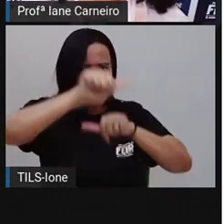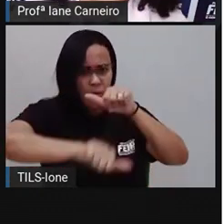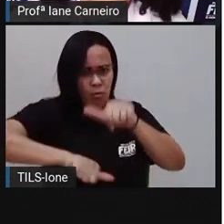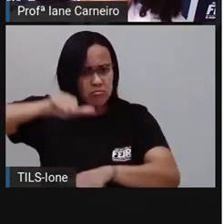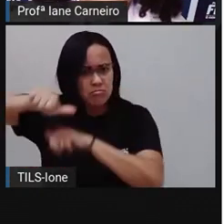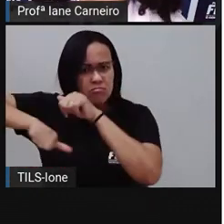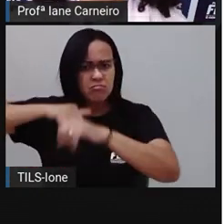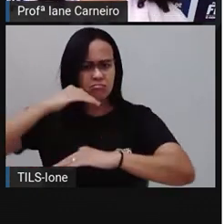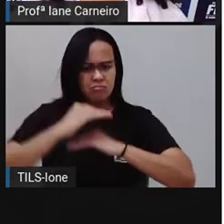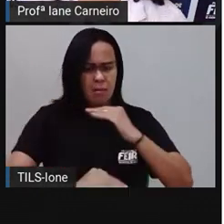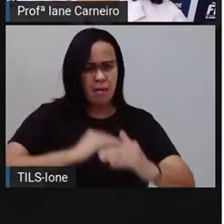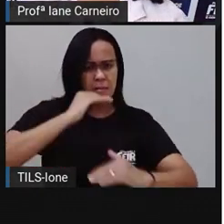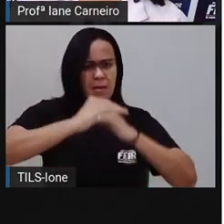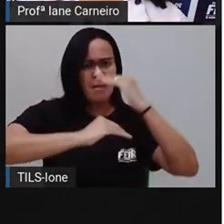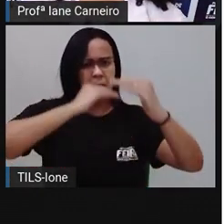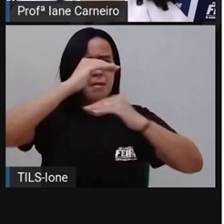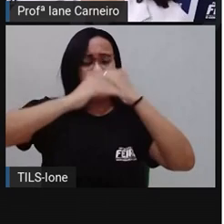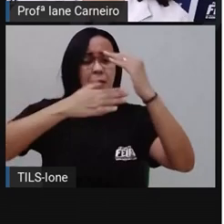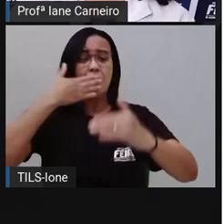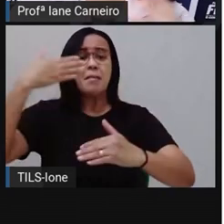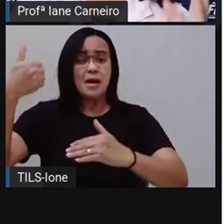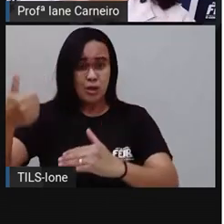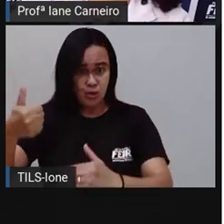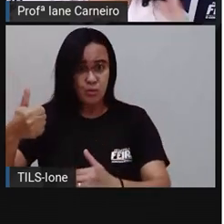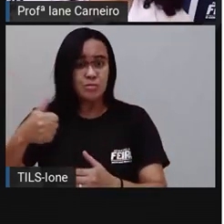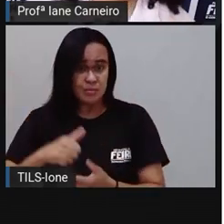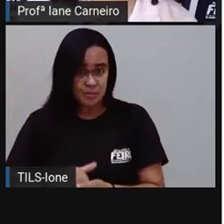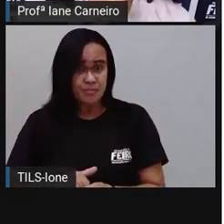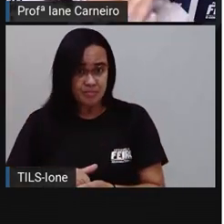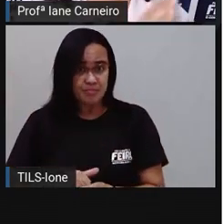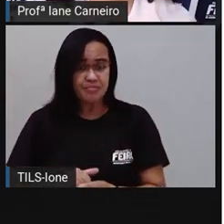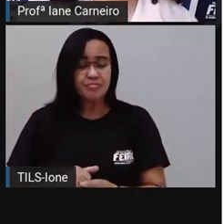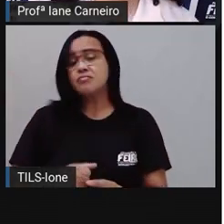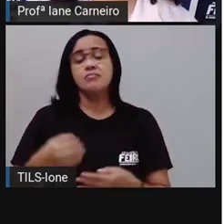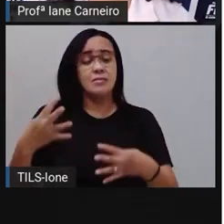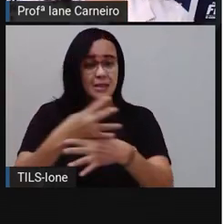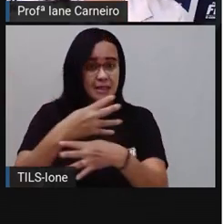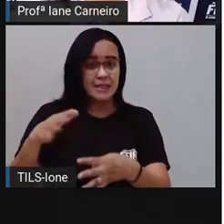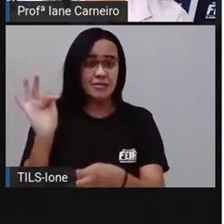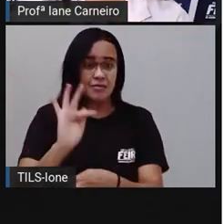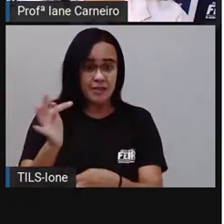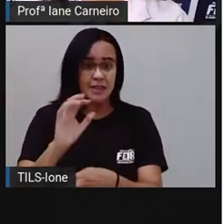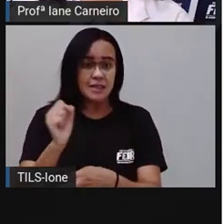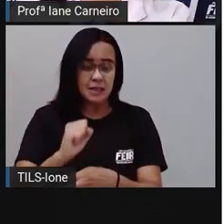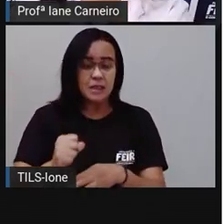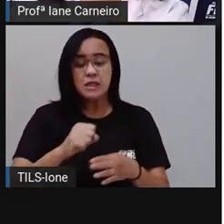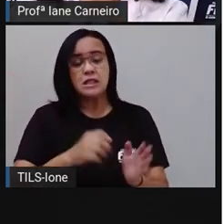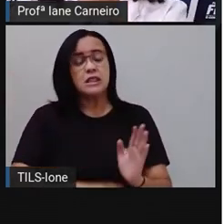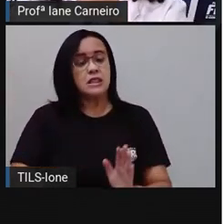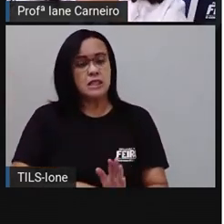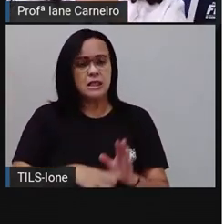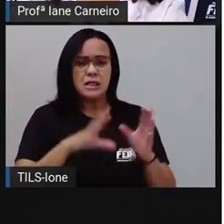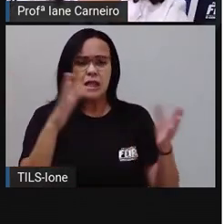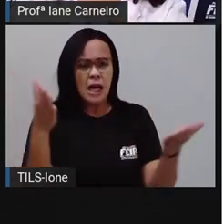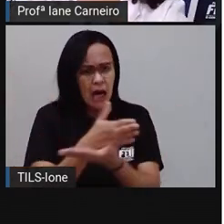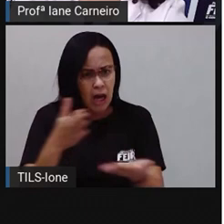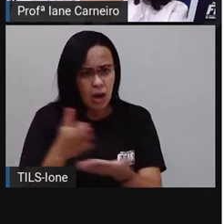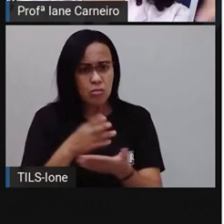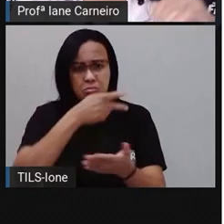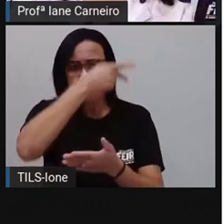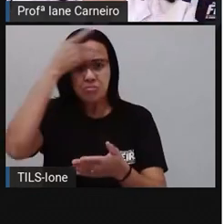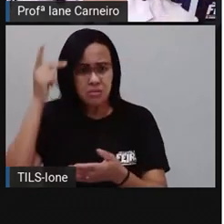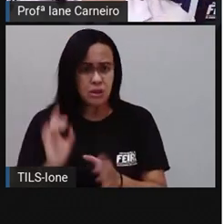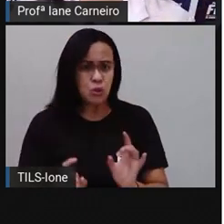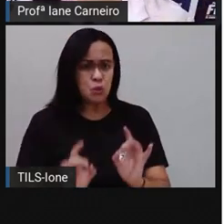centro de feira, em que tem se tirado os ambulantes, né? Das ruas, né? Do centro da